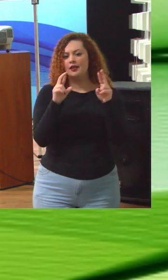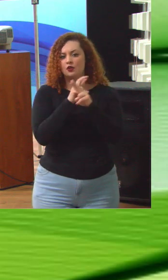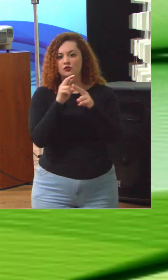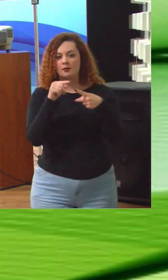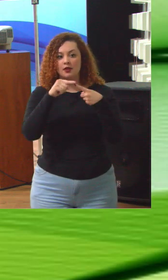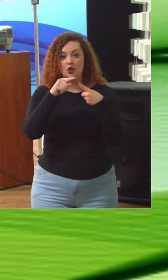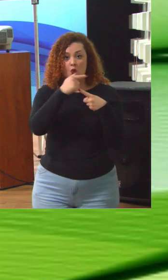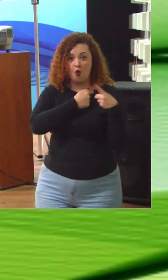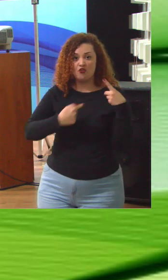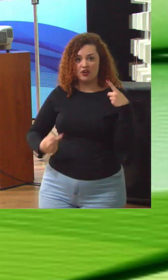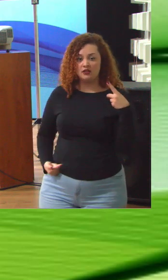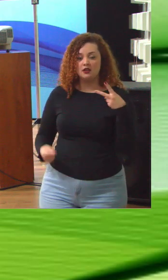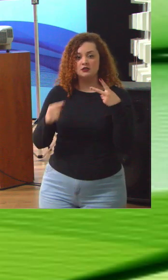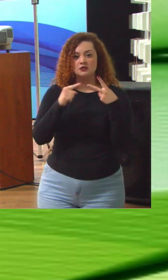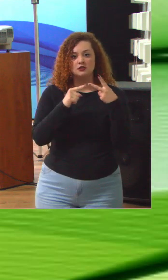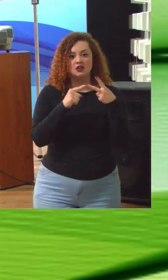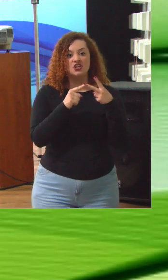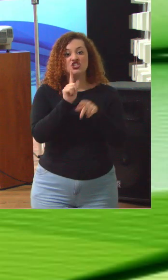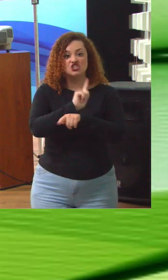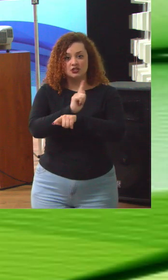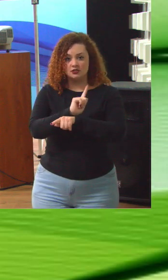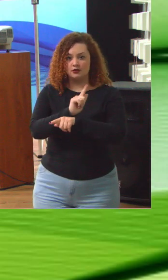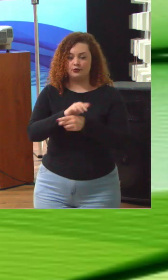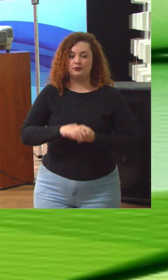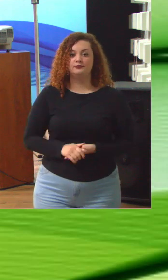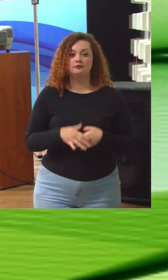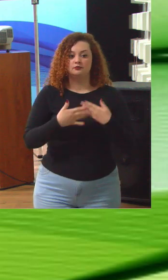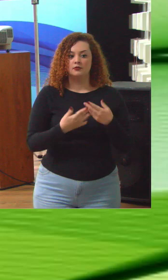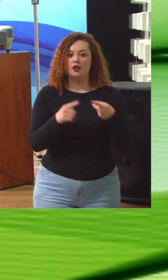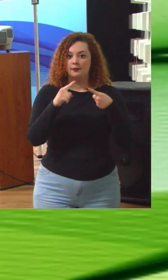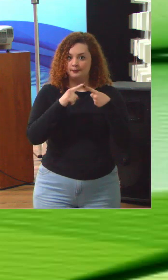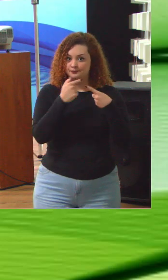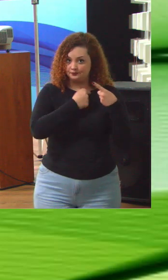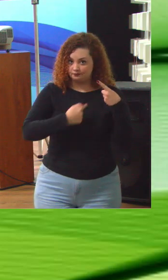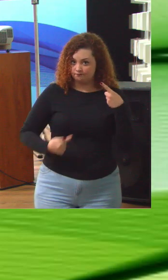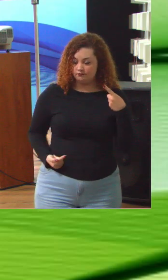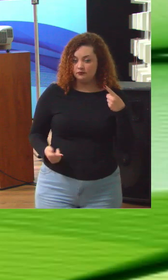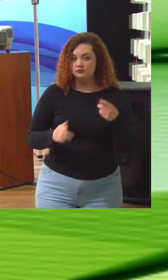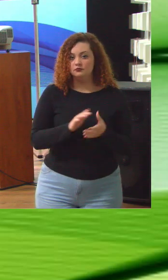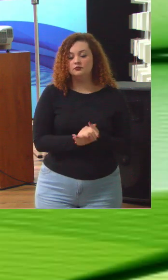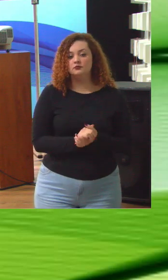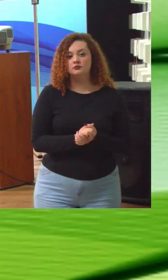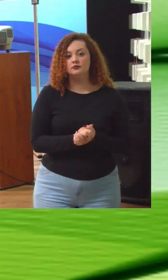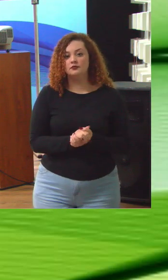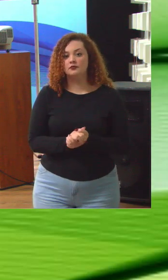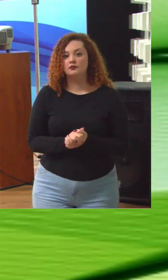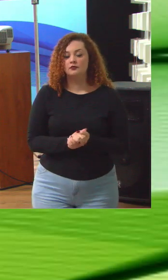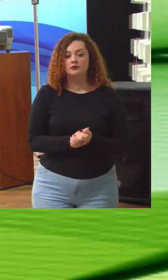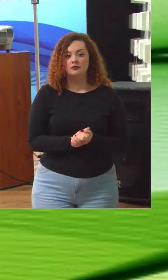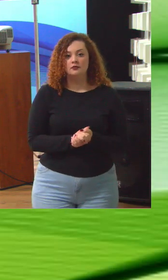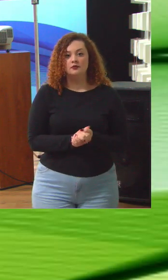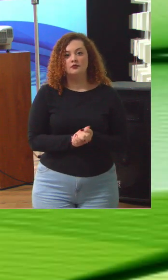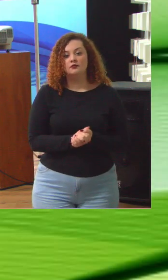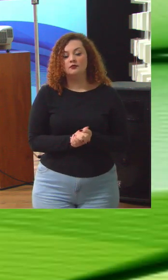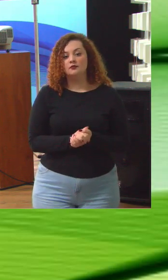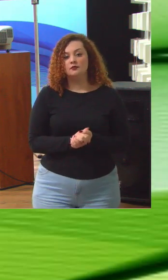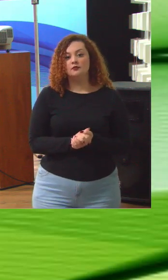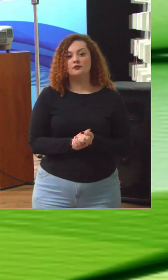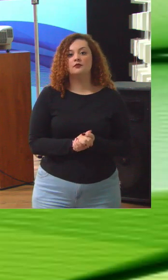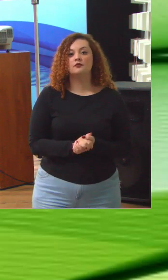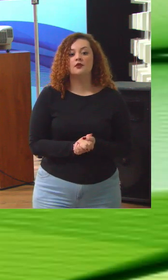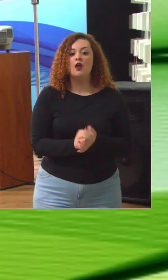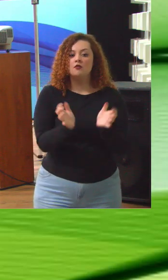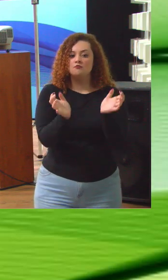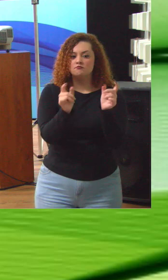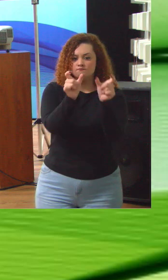parte da governança e a parte da gestão. A parte da governança é quando você olha para aquele grupo de pessoas